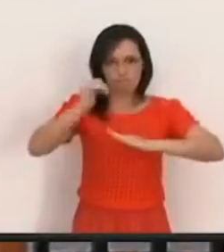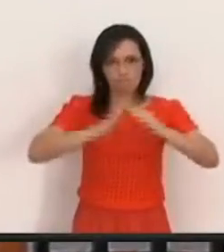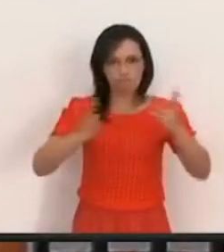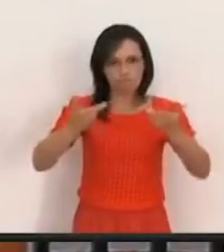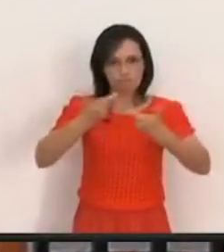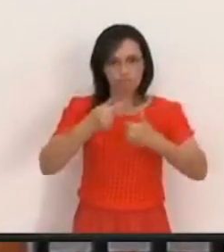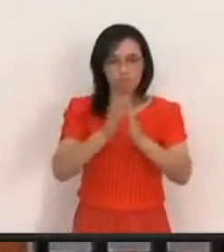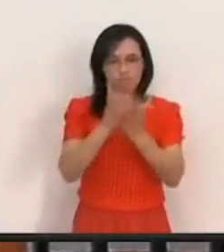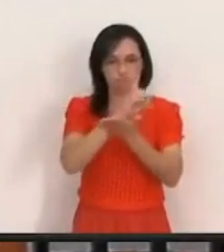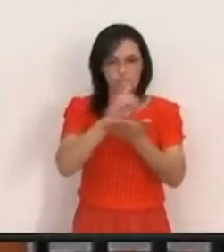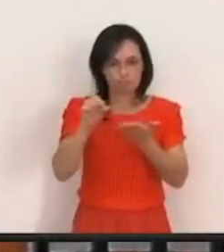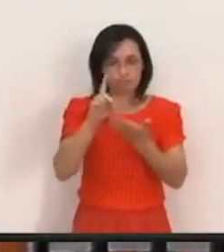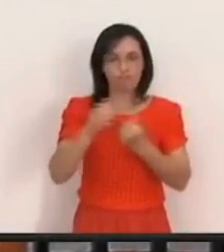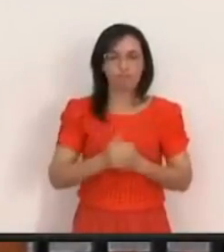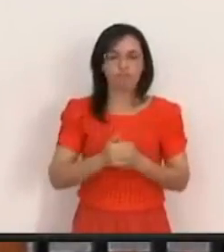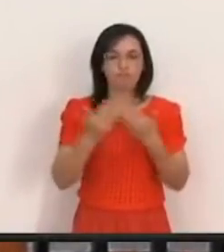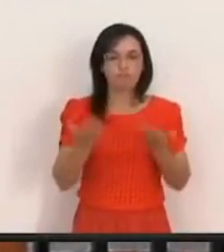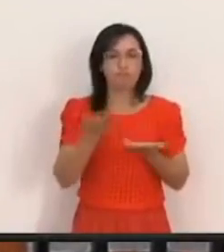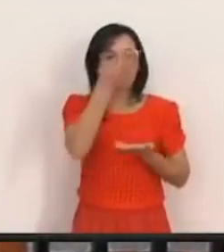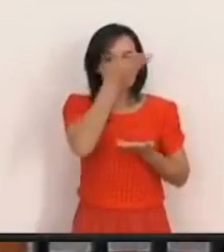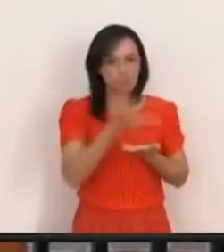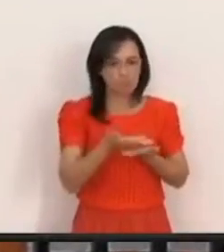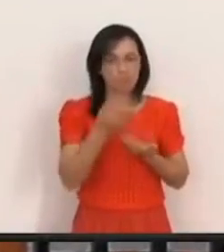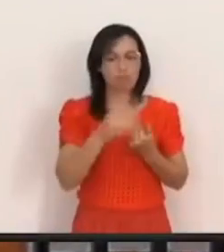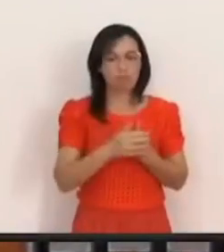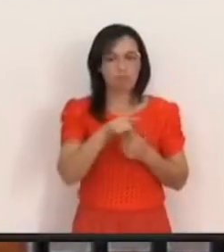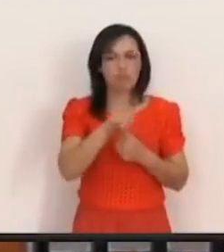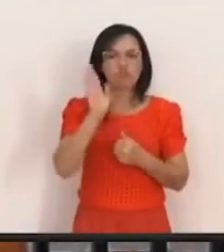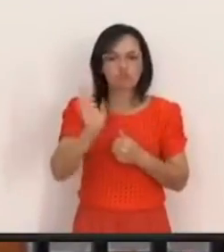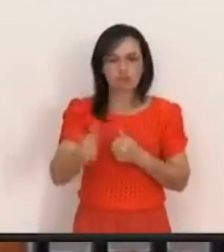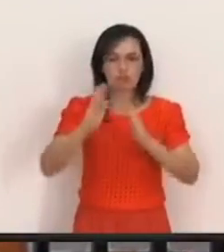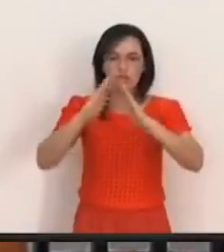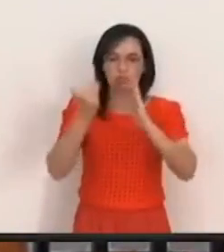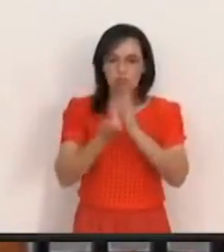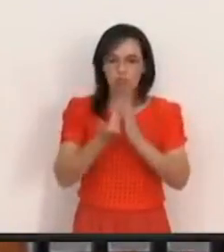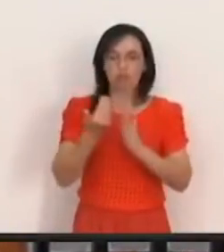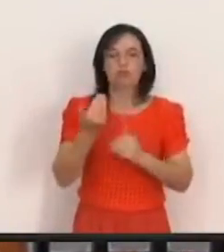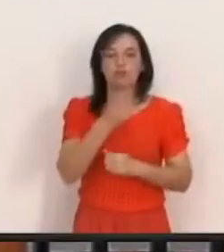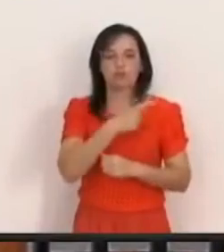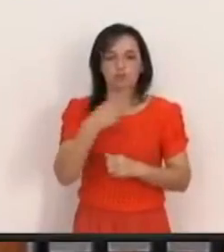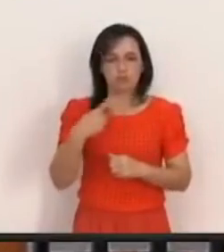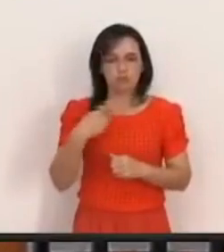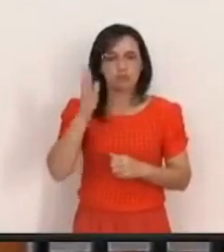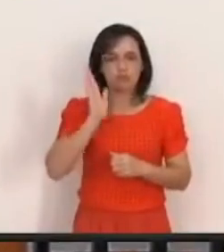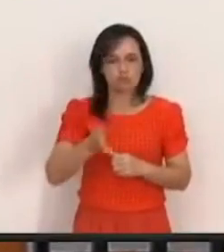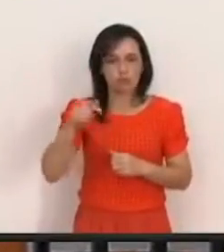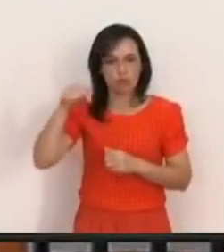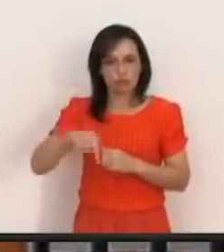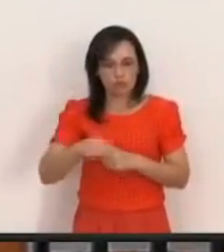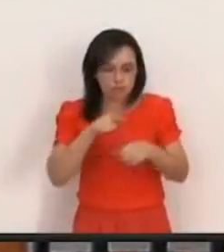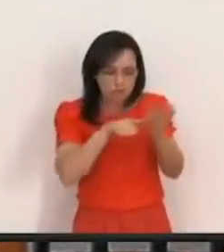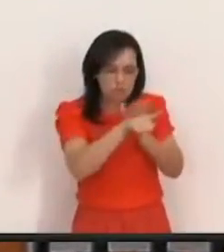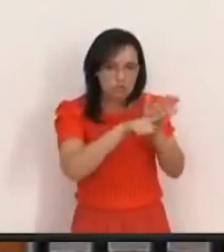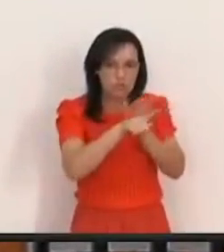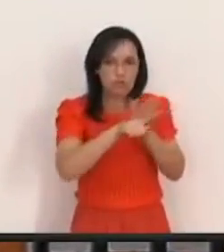Então meus irmãos Tendo ele feito seminário Tendo ele sido examinado pela igreja